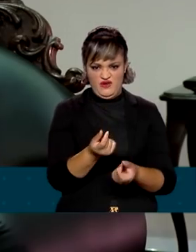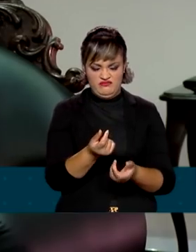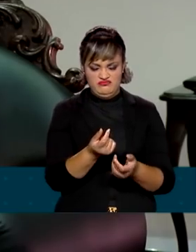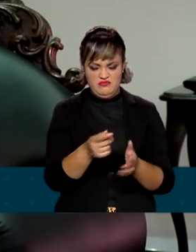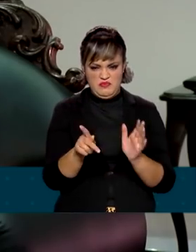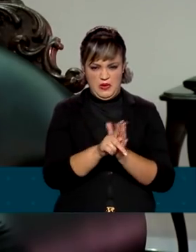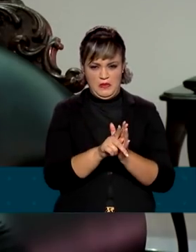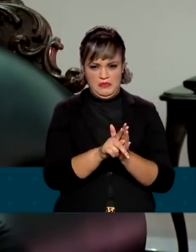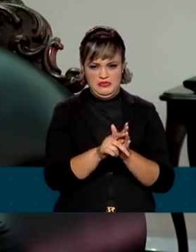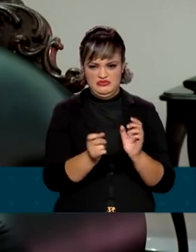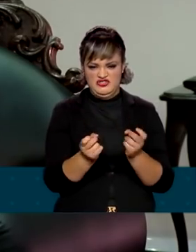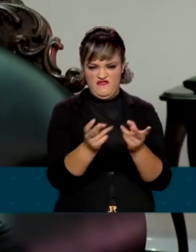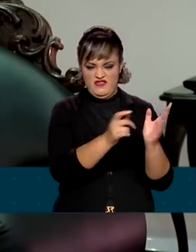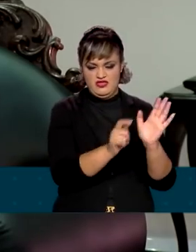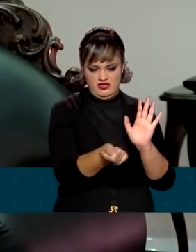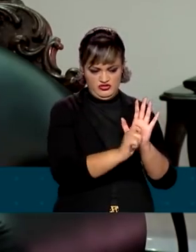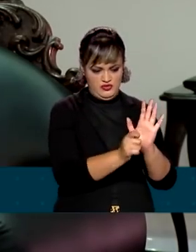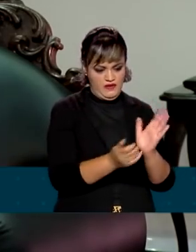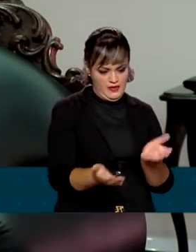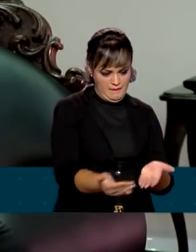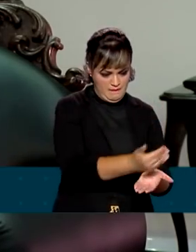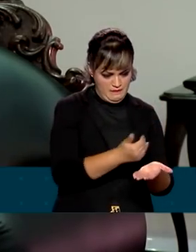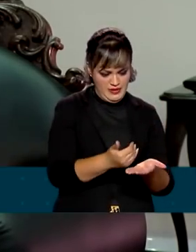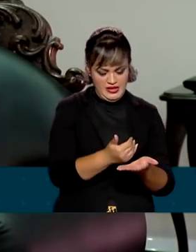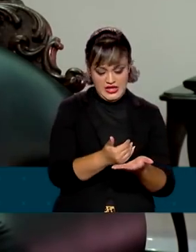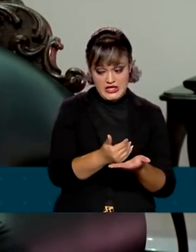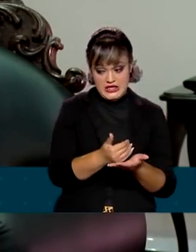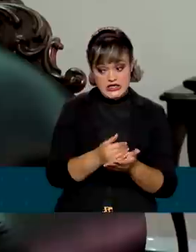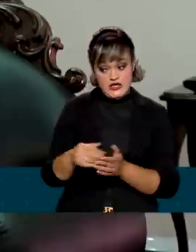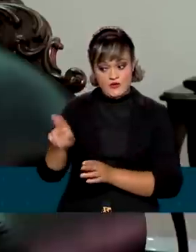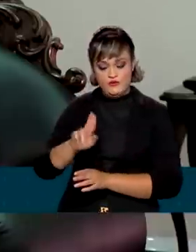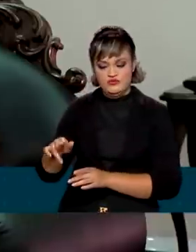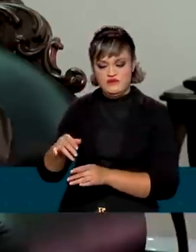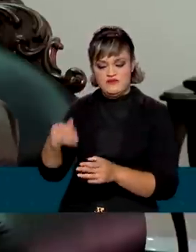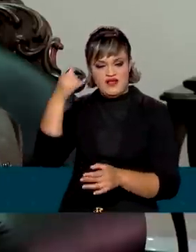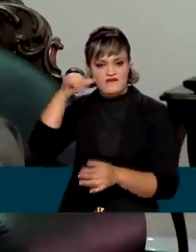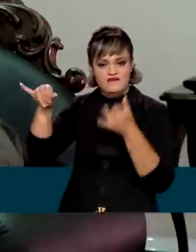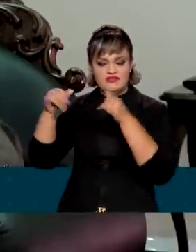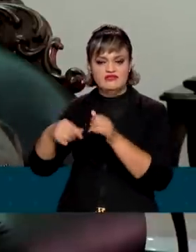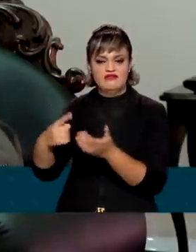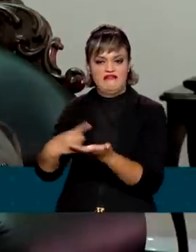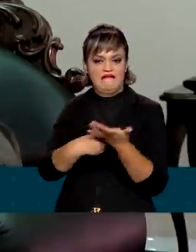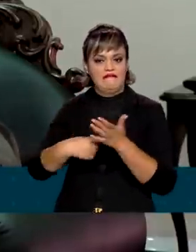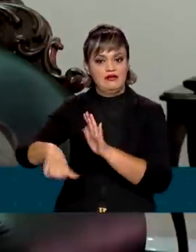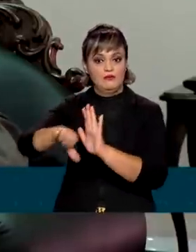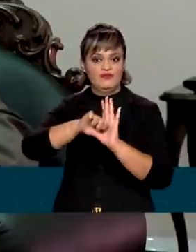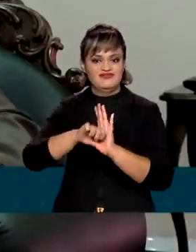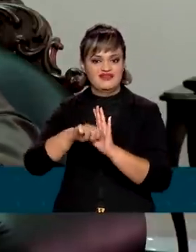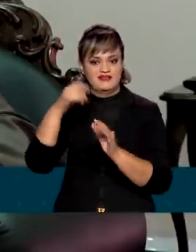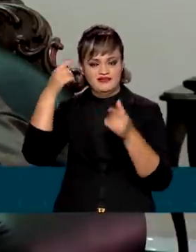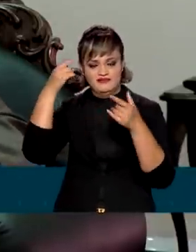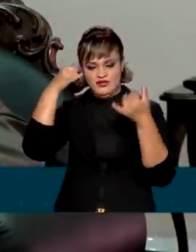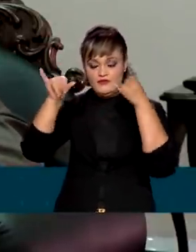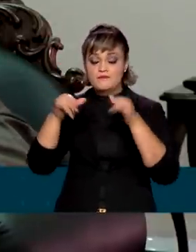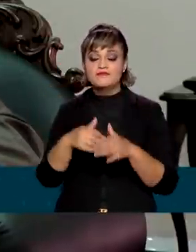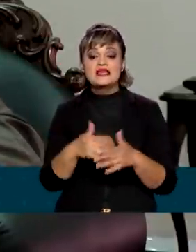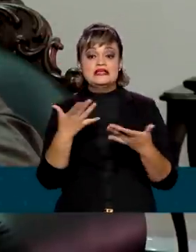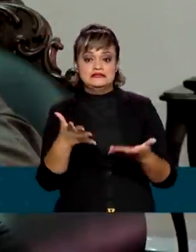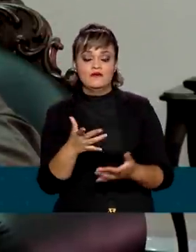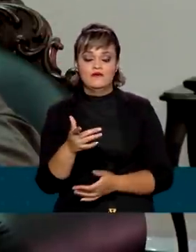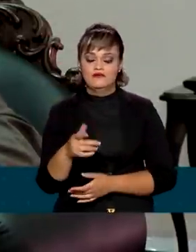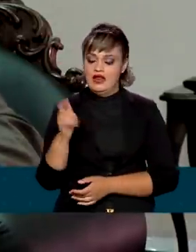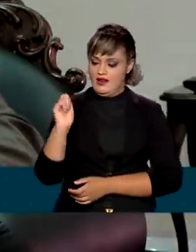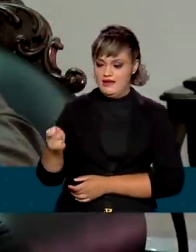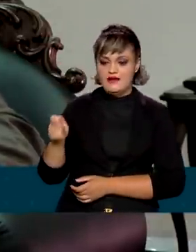vender esses bens e usar esse recurso contra o próprio tráfico, contra o próprio crime organizado. Então a realização dos leilões é fundamental.